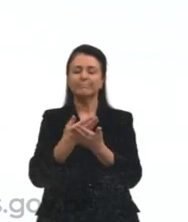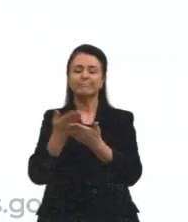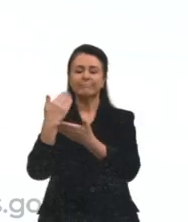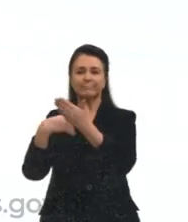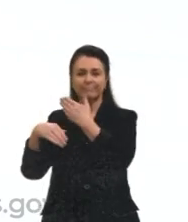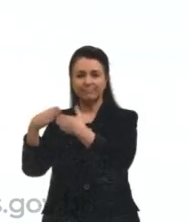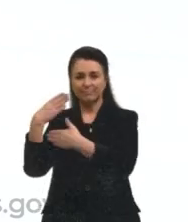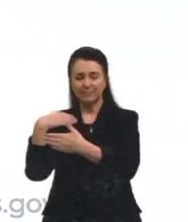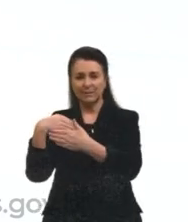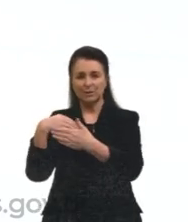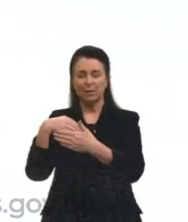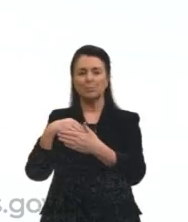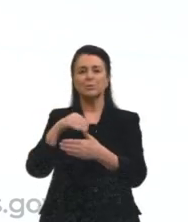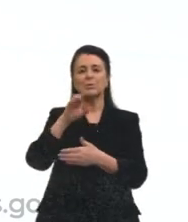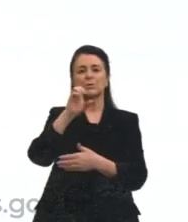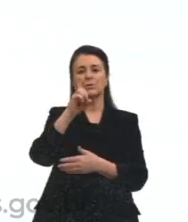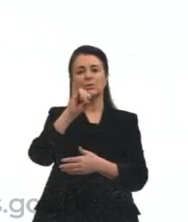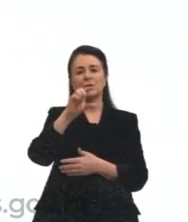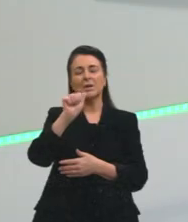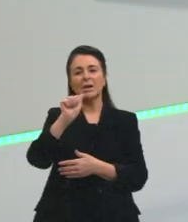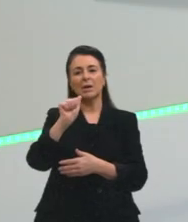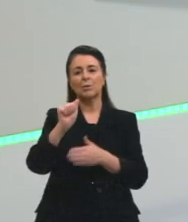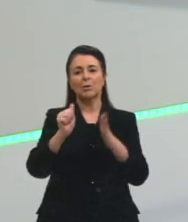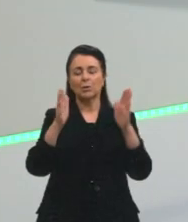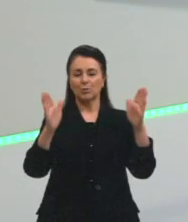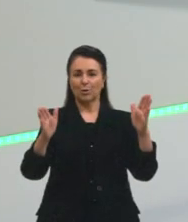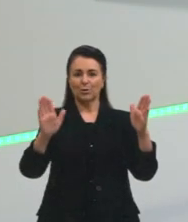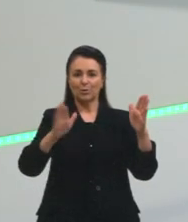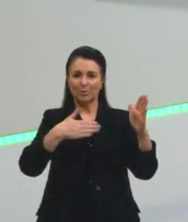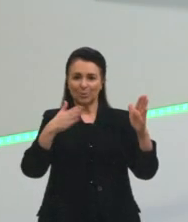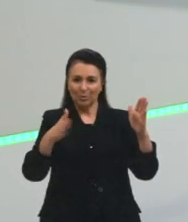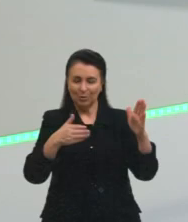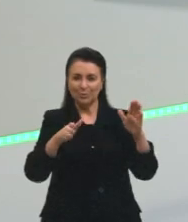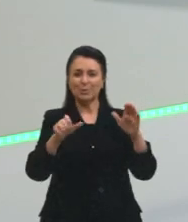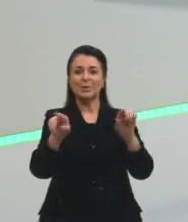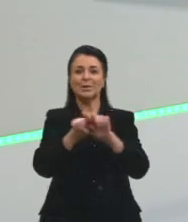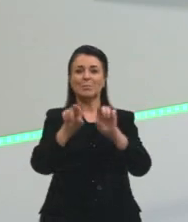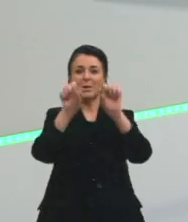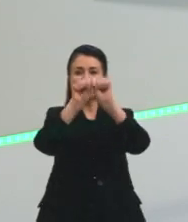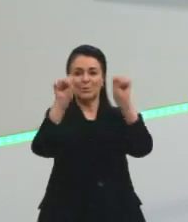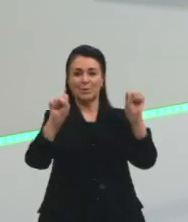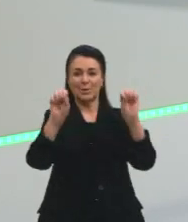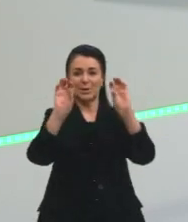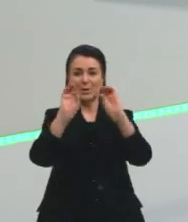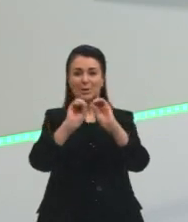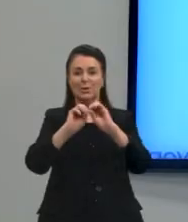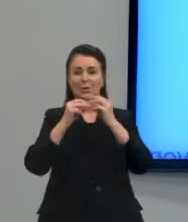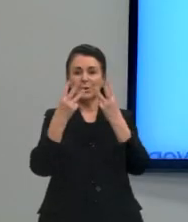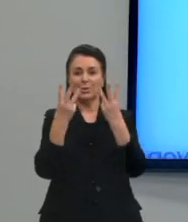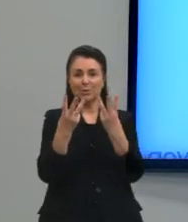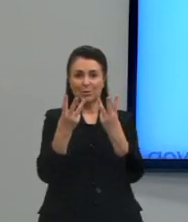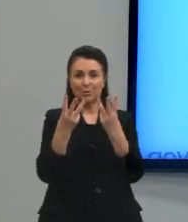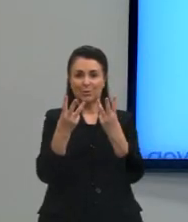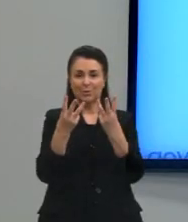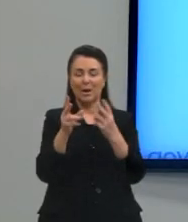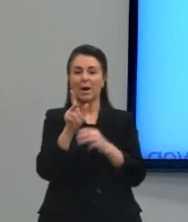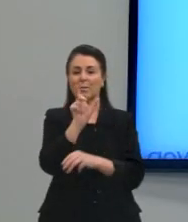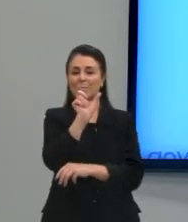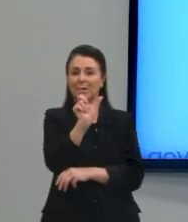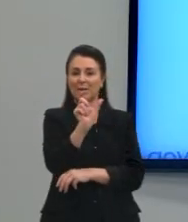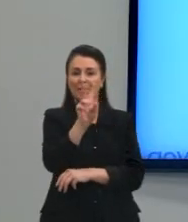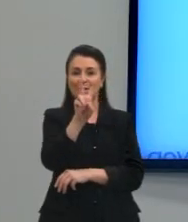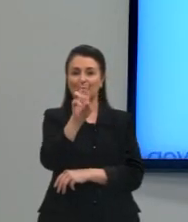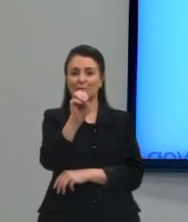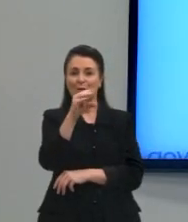sobre o eixo diacrônico e o eixo sincrônico. E eu trago o exemplo, por exemplo, da palavra você que a gente usa hoje.